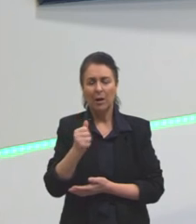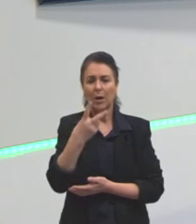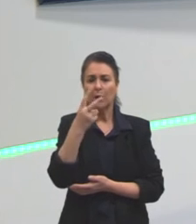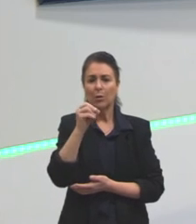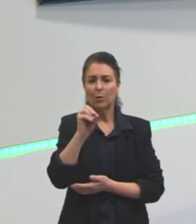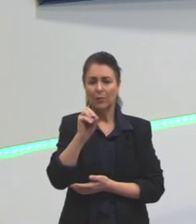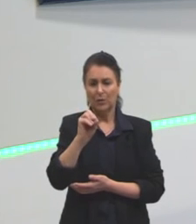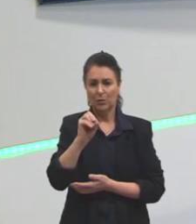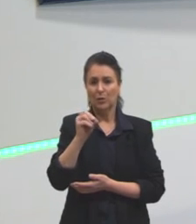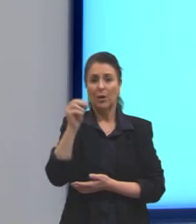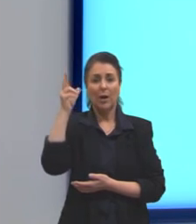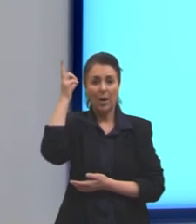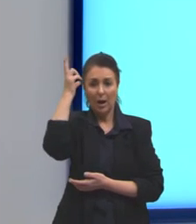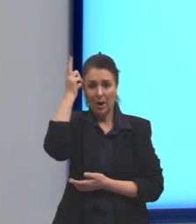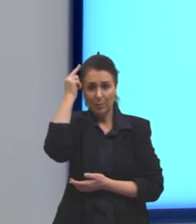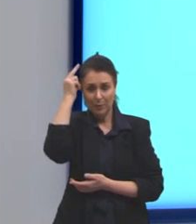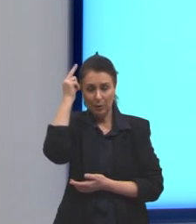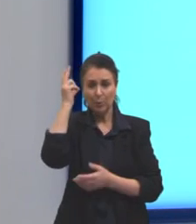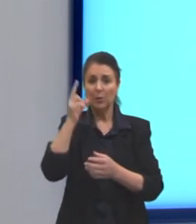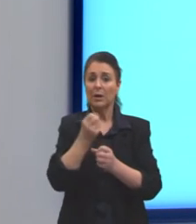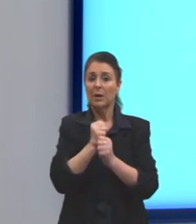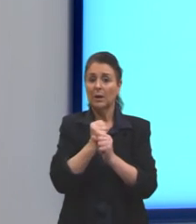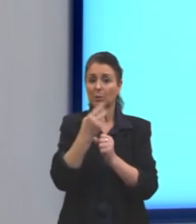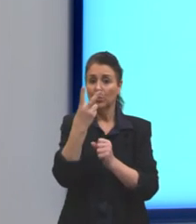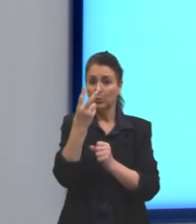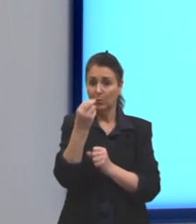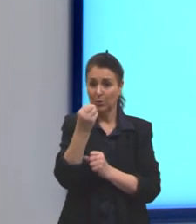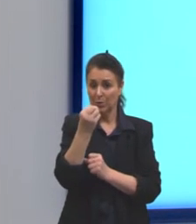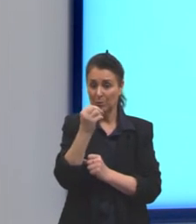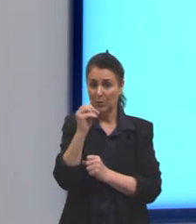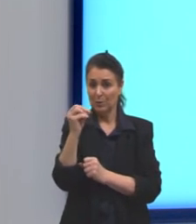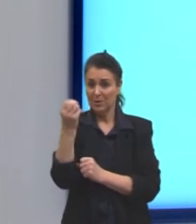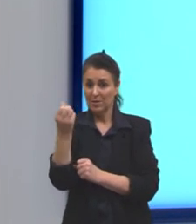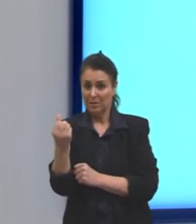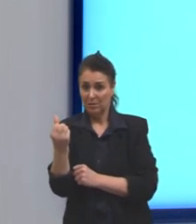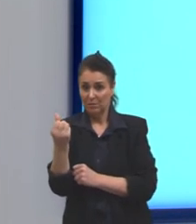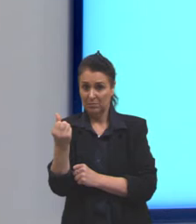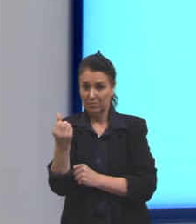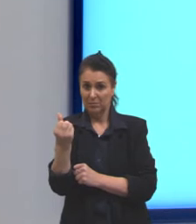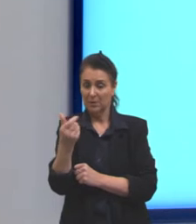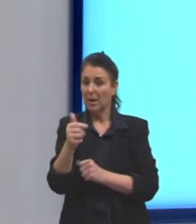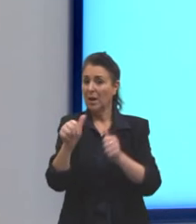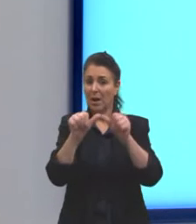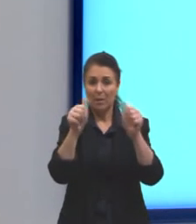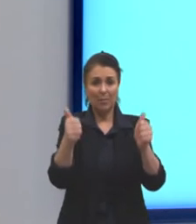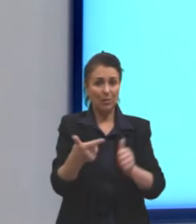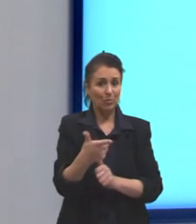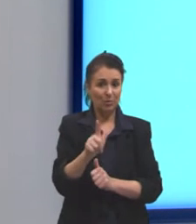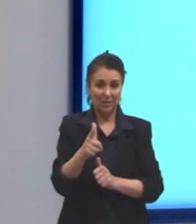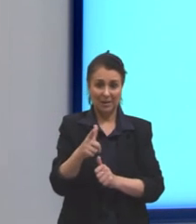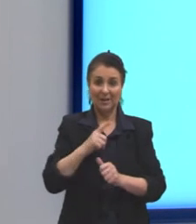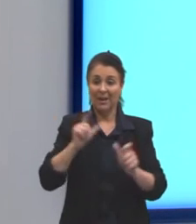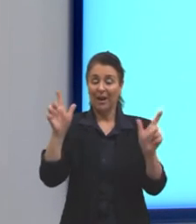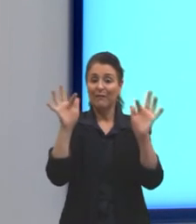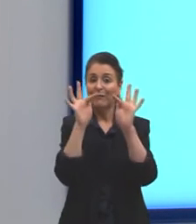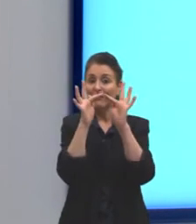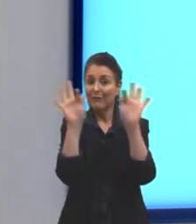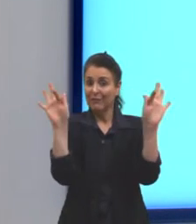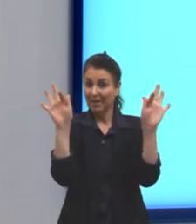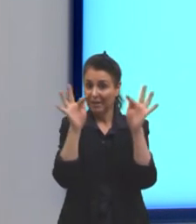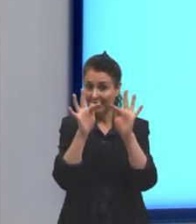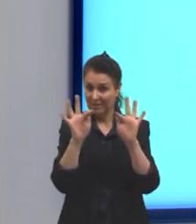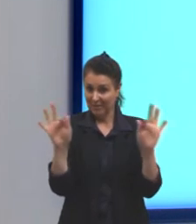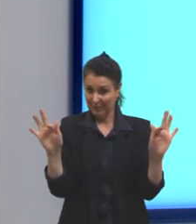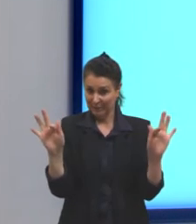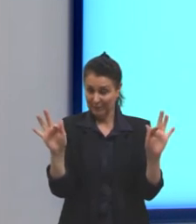2006. Eu não consegui a imagem, mas eu consegui a frase da propaganda e eu trouxe ela aqui como exemplo. Vocês